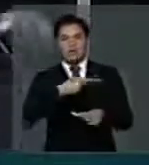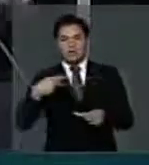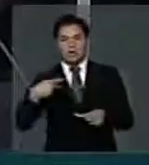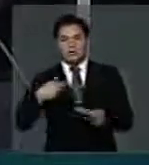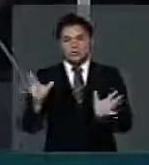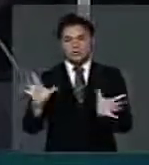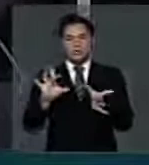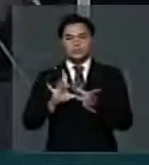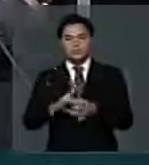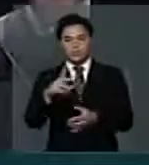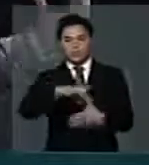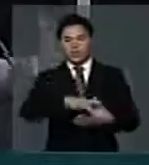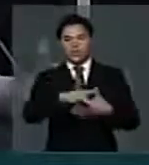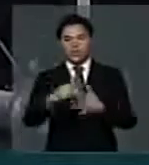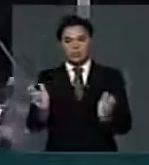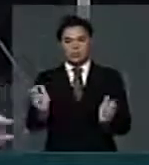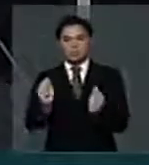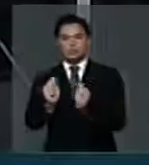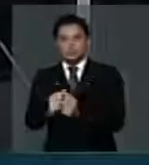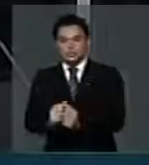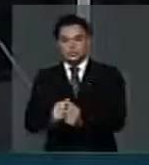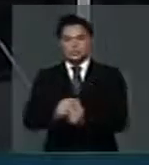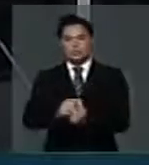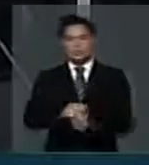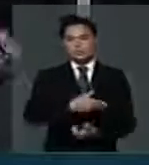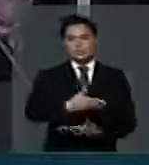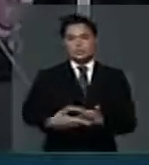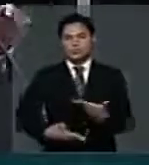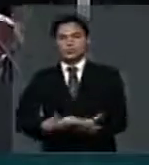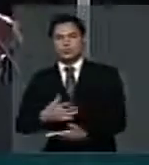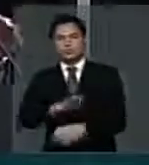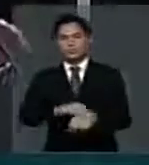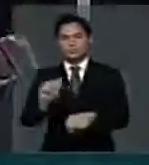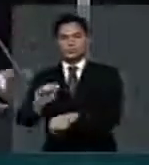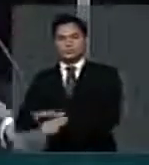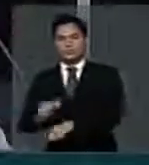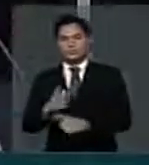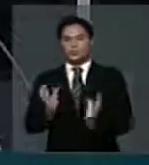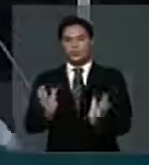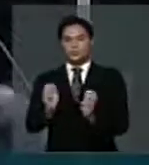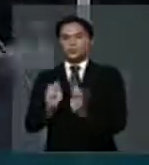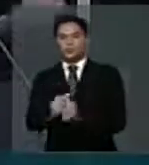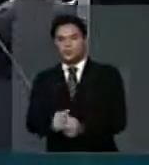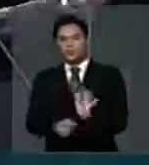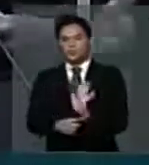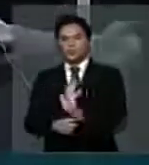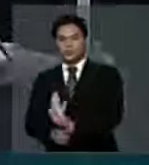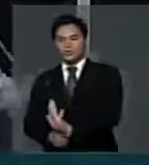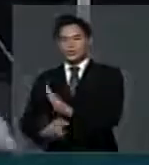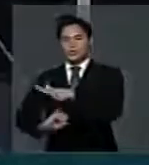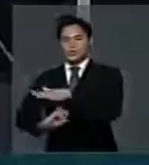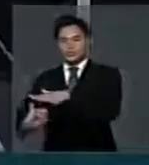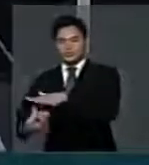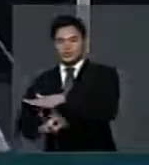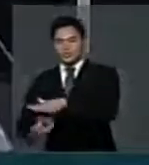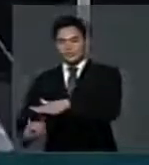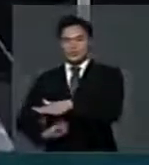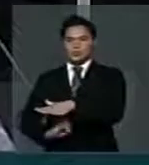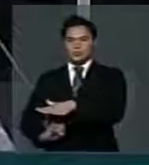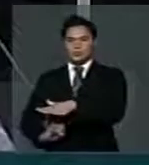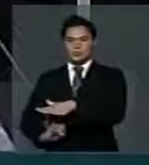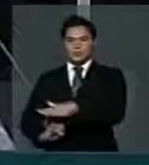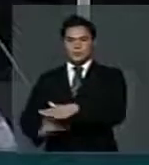e envolveram toda a sociedade. O ministro Padilha, presente no GAC,